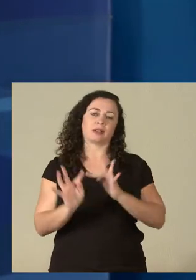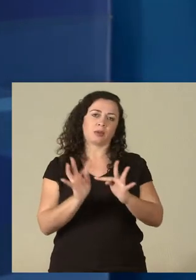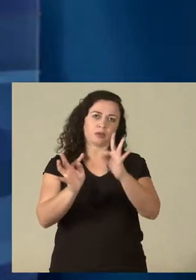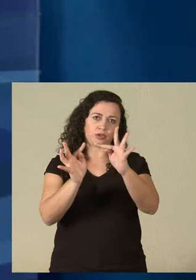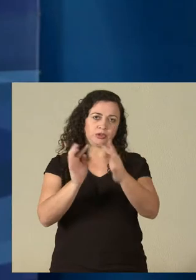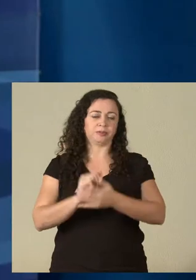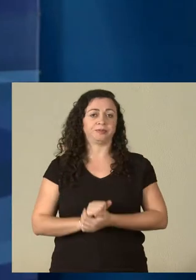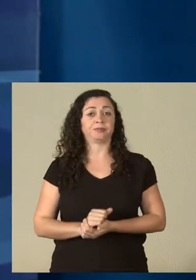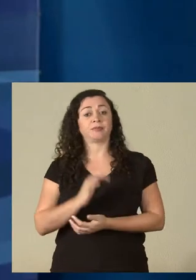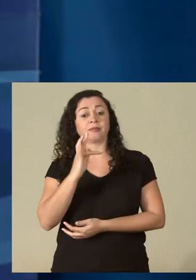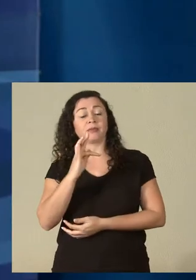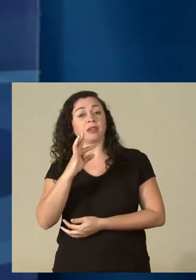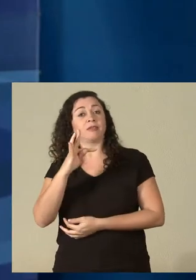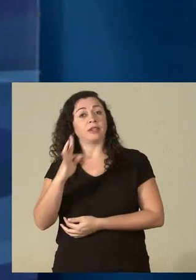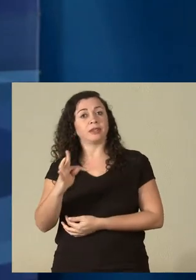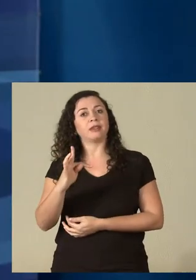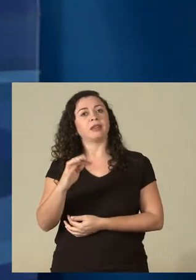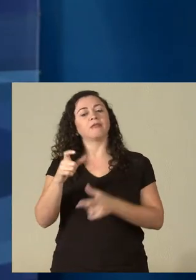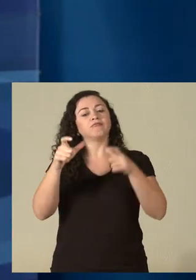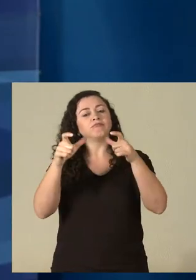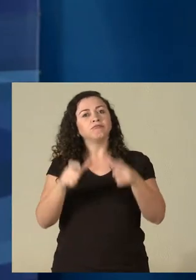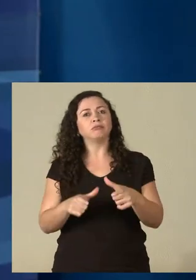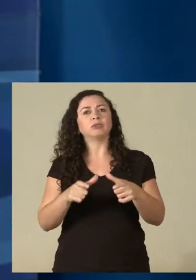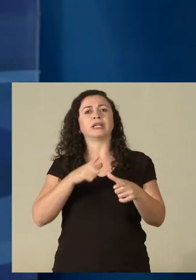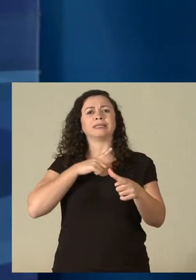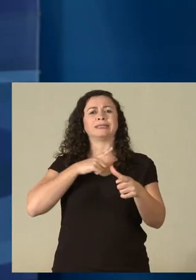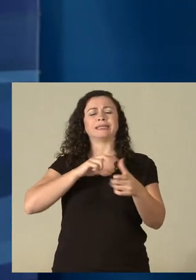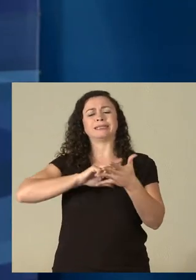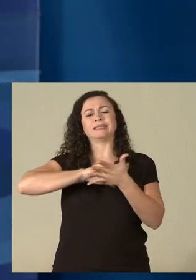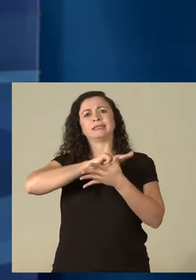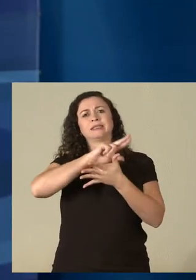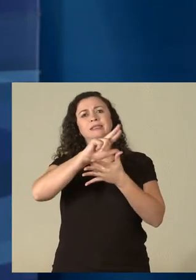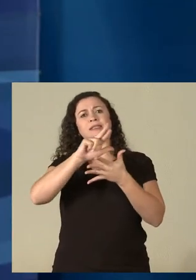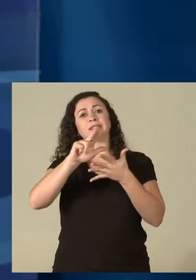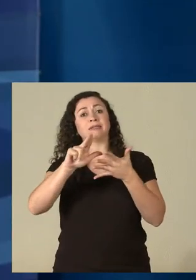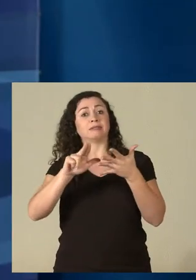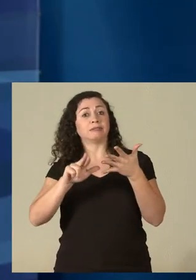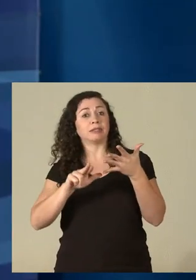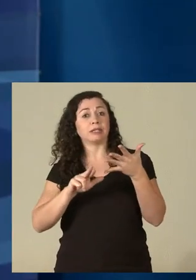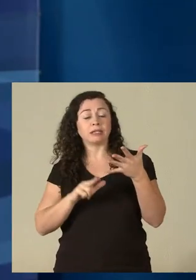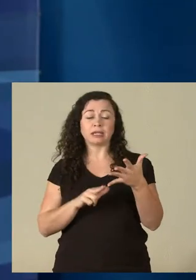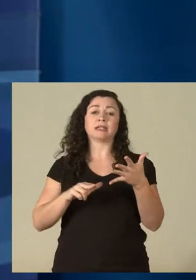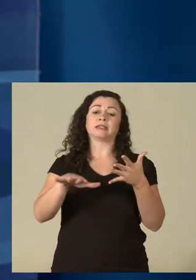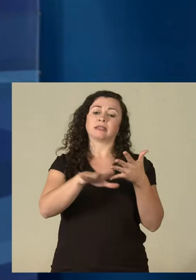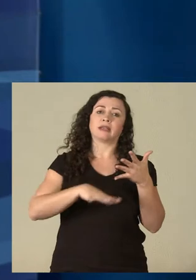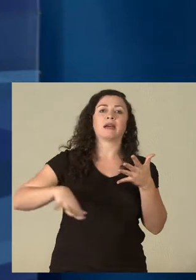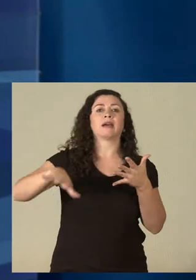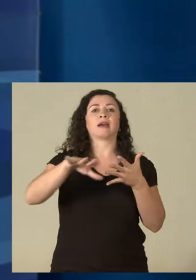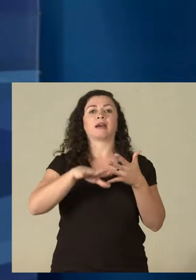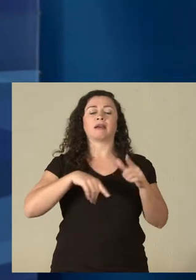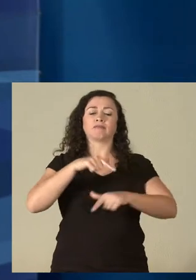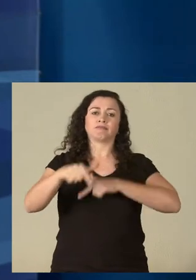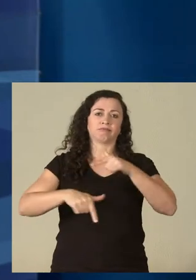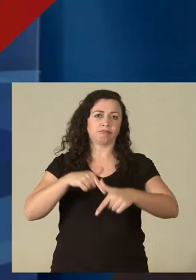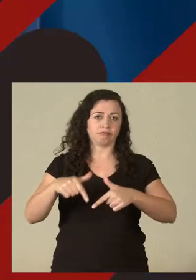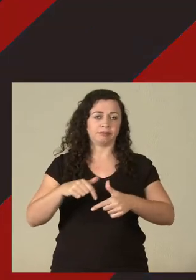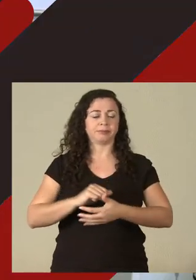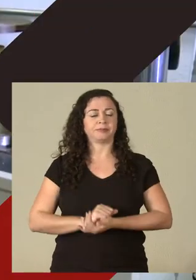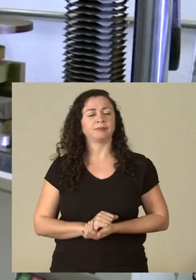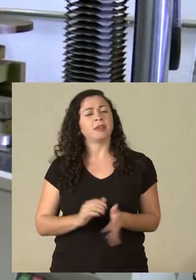tecnologia. A FT é uma unidade bastante diversificada em termos da sua atuação em quatro grandes áreas.